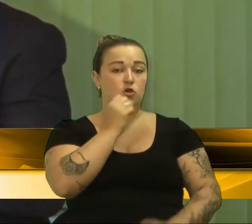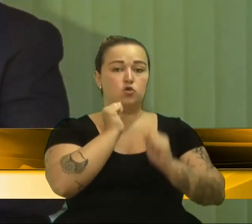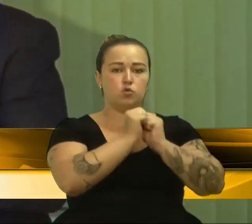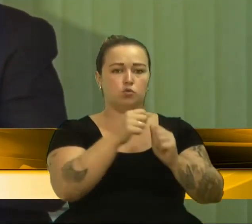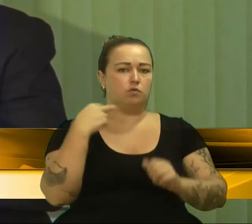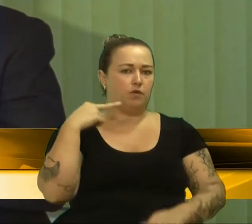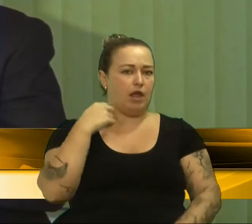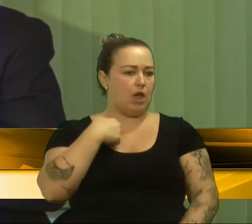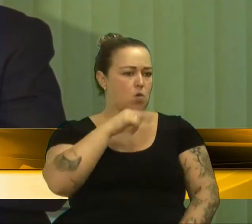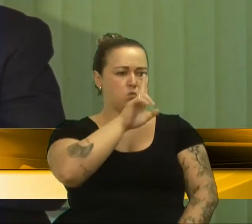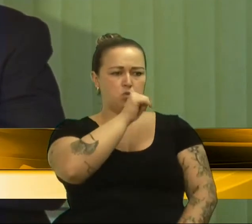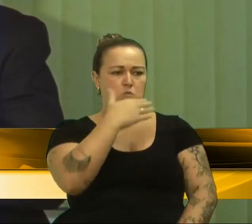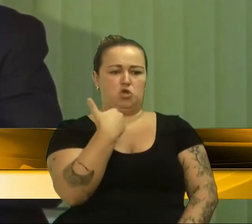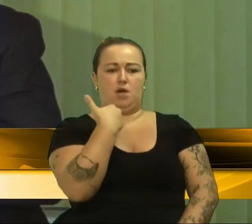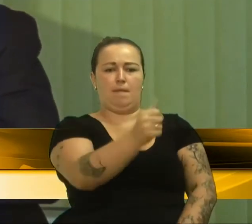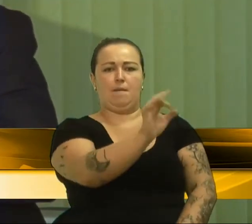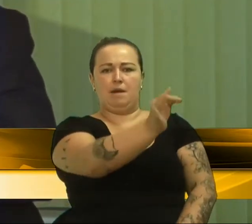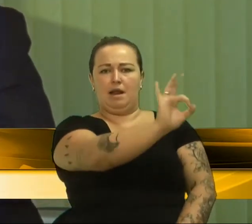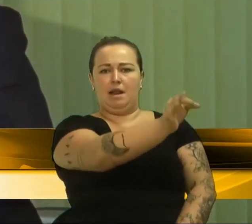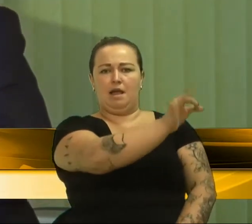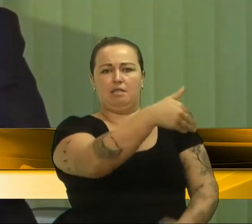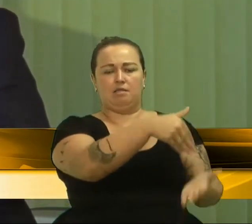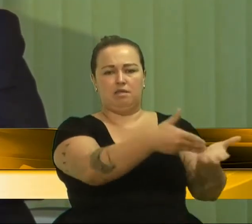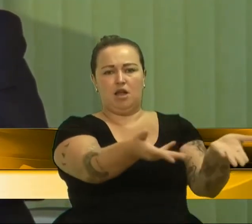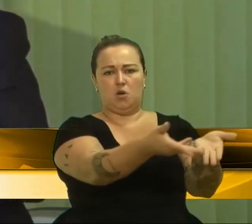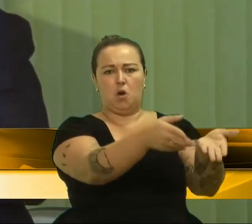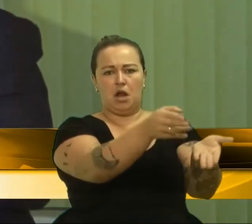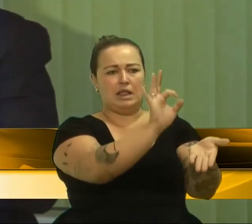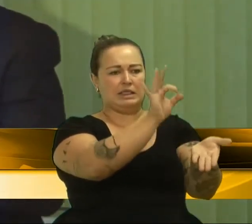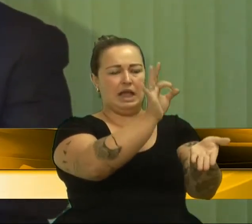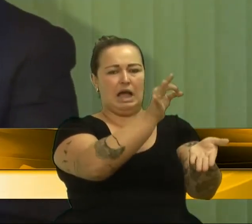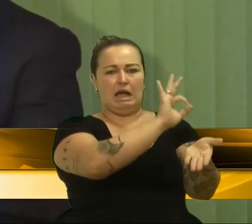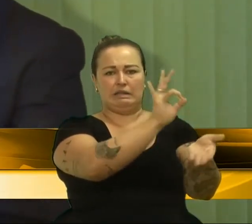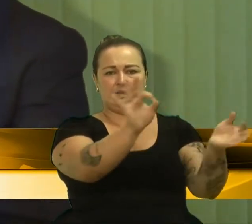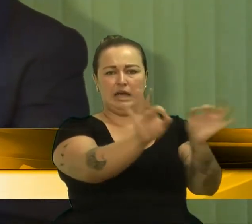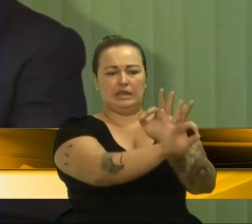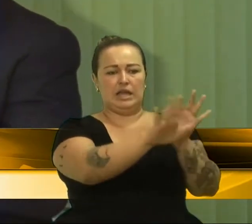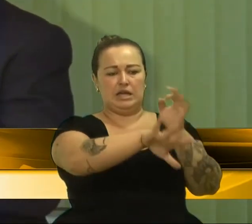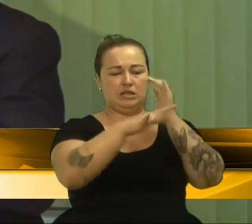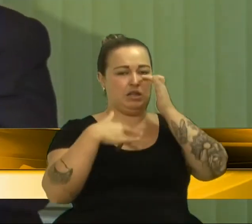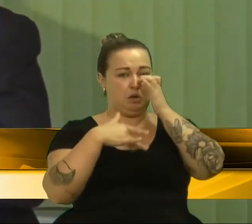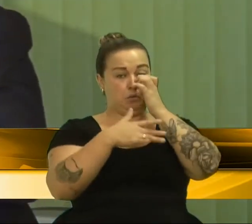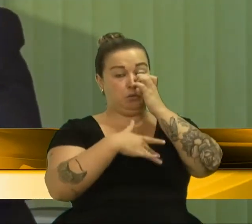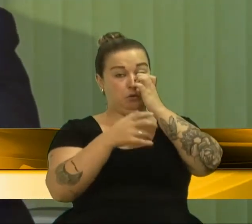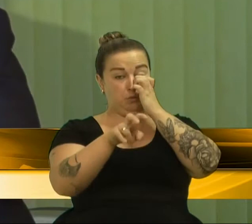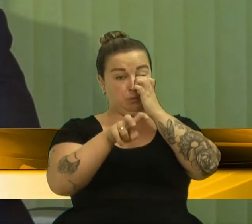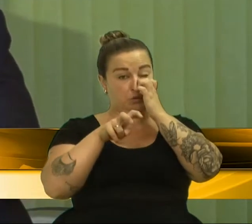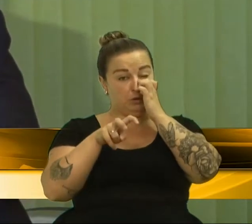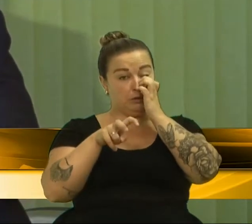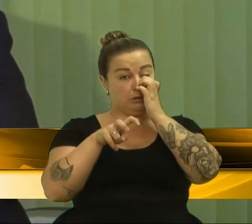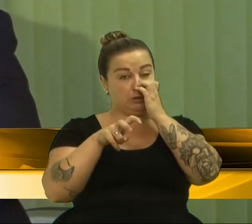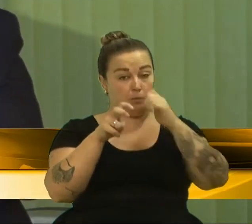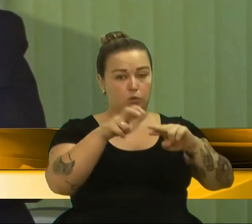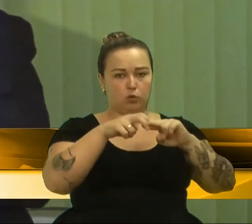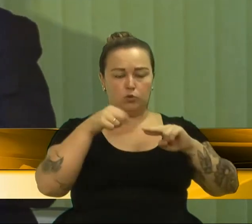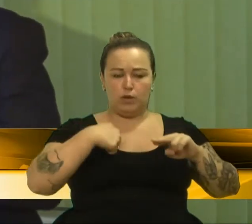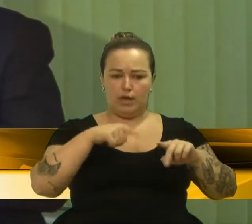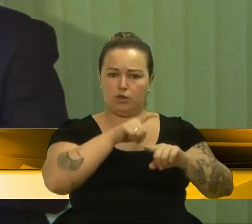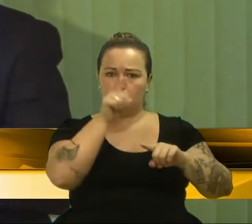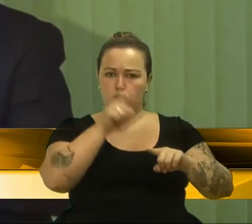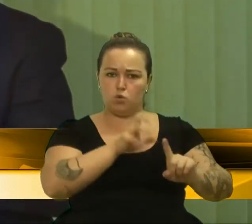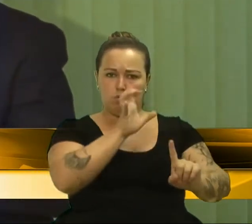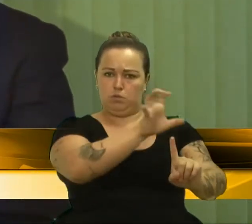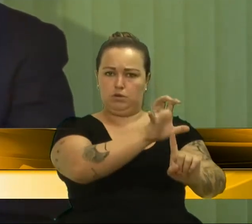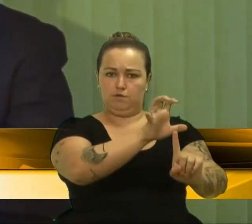Eu não fui chamado para nada até agora, para nenhum assunto, nem na área da saúde. Então, eu não estou sendo oposição. Estão me